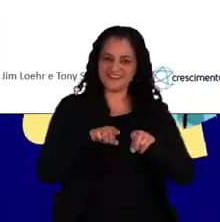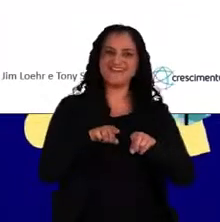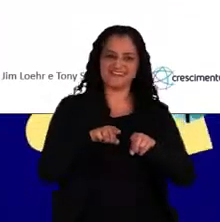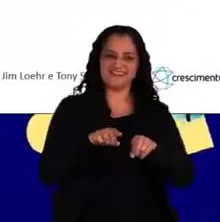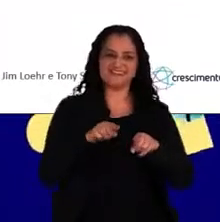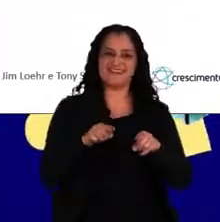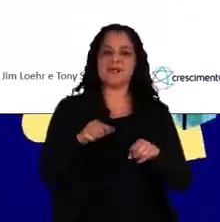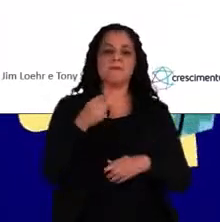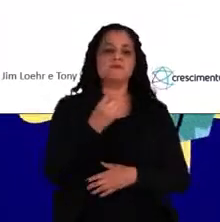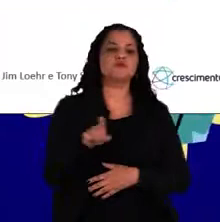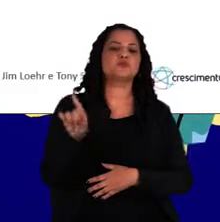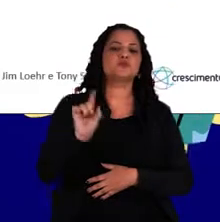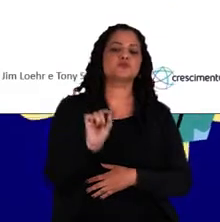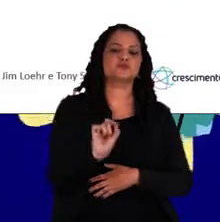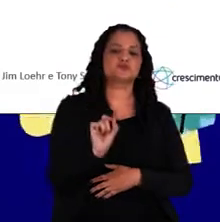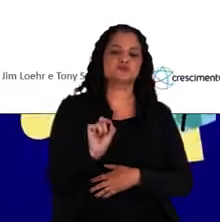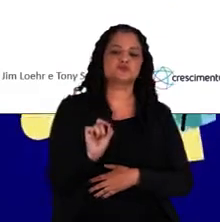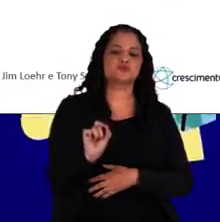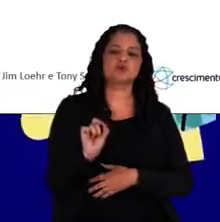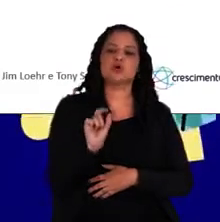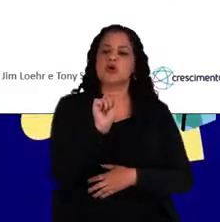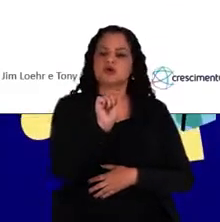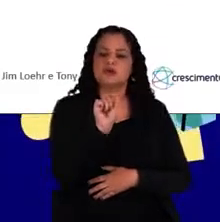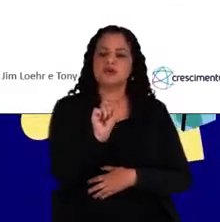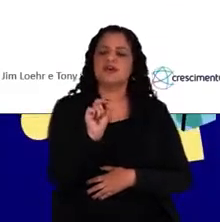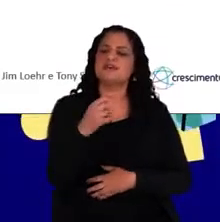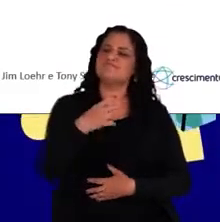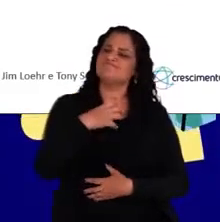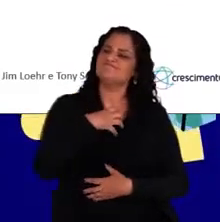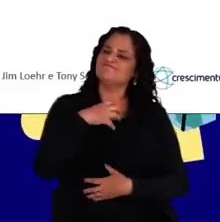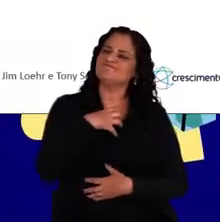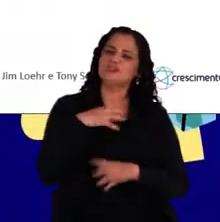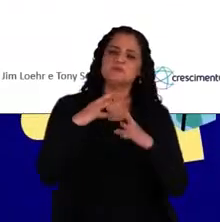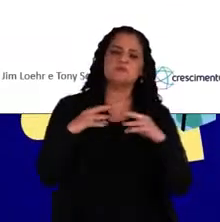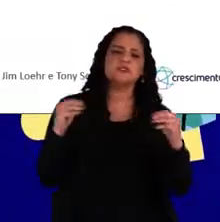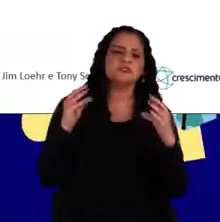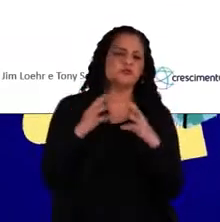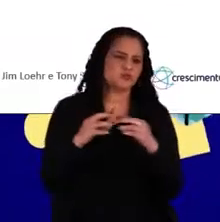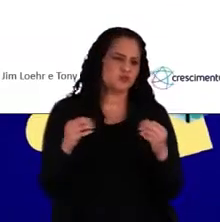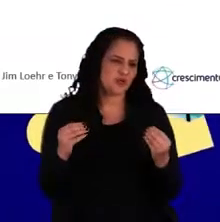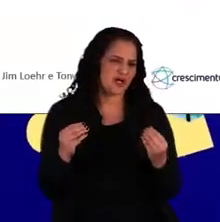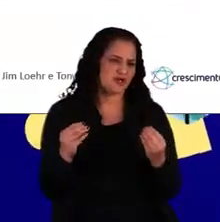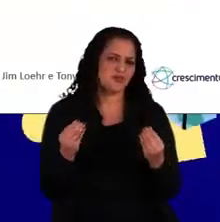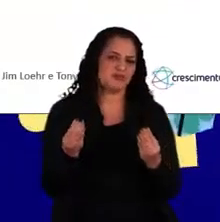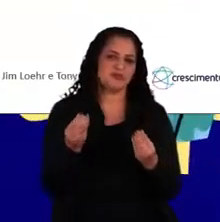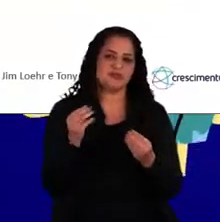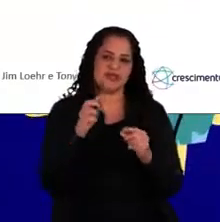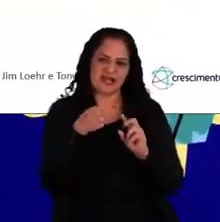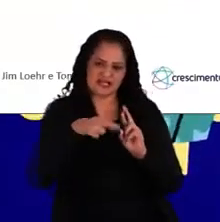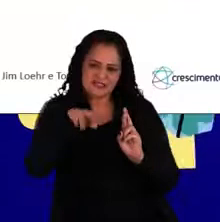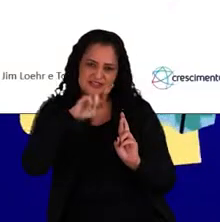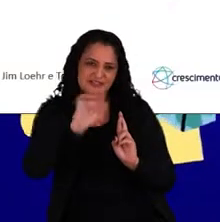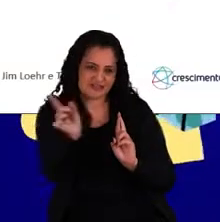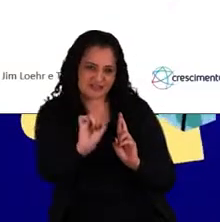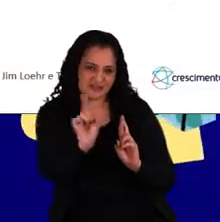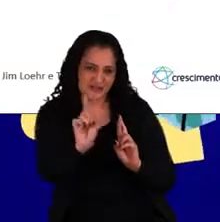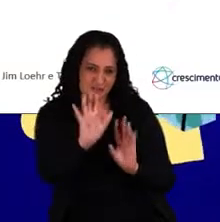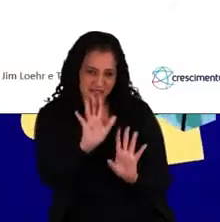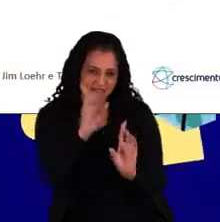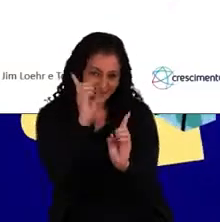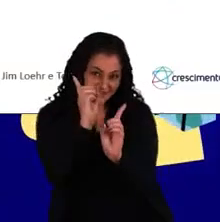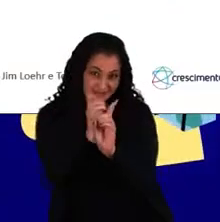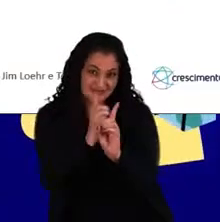E por último, a dimensão espiritual. Espiritualidade aqui não tem a ver com religião, mas sim com